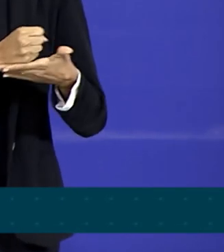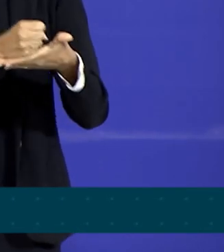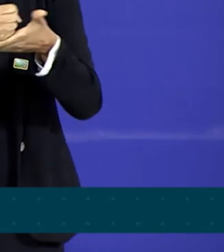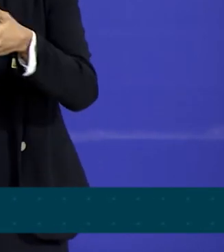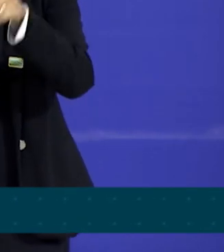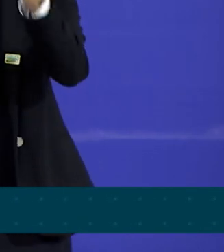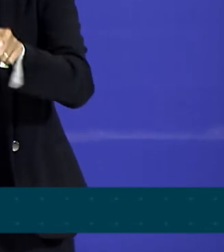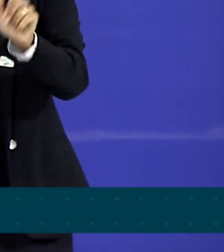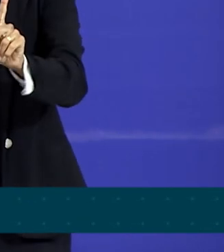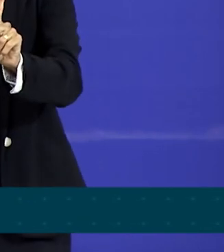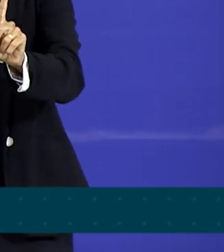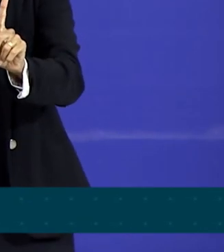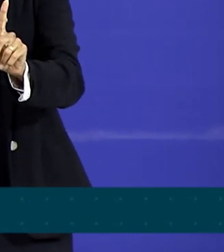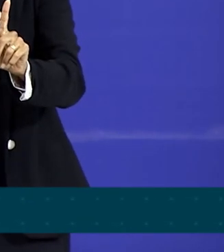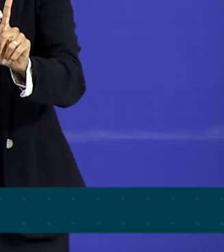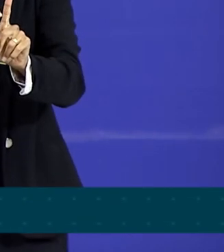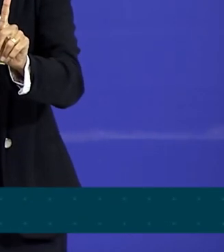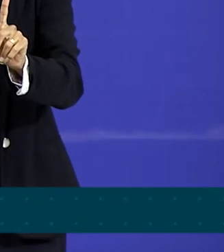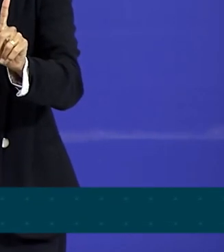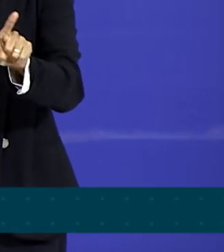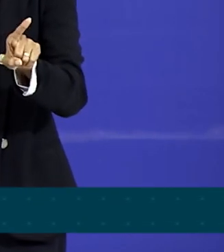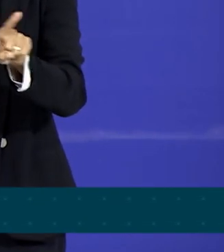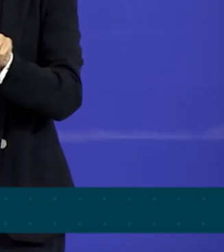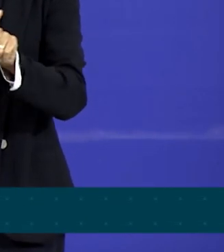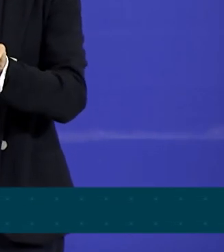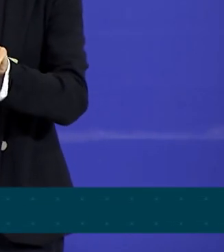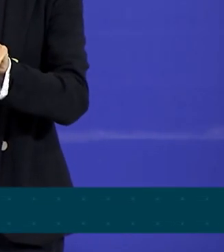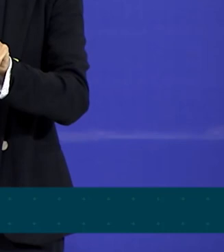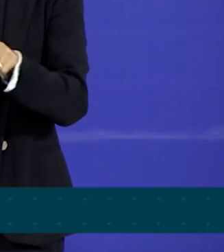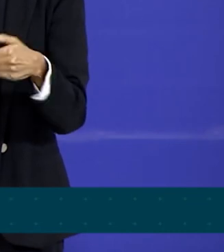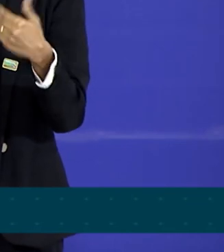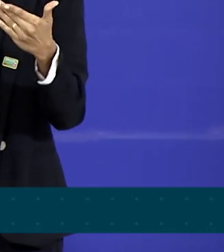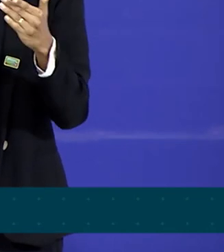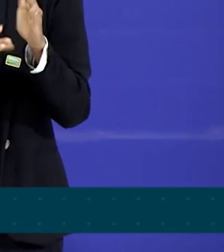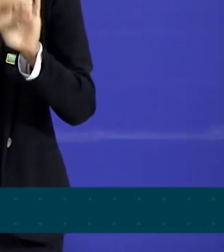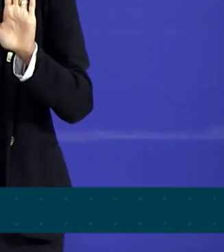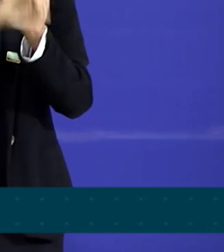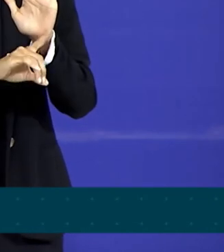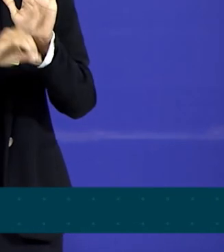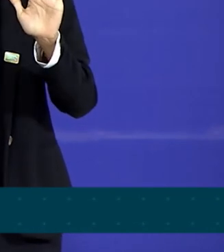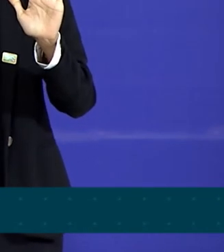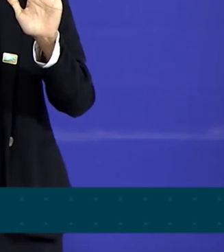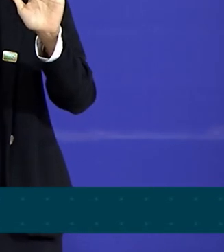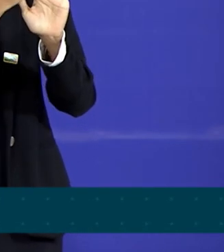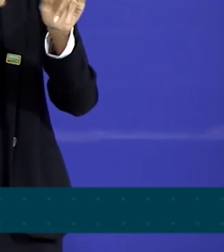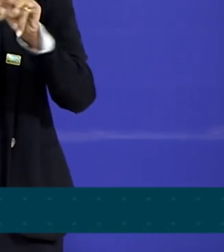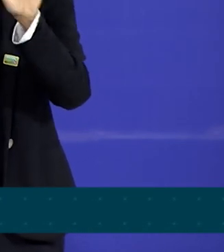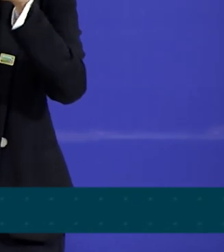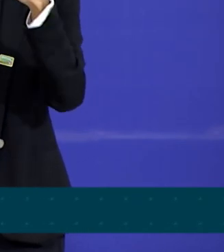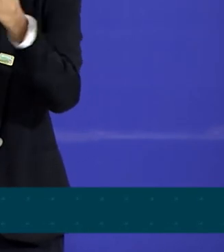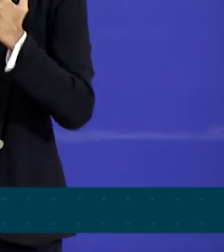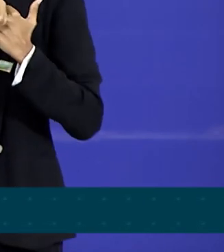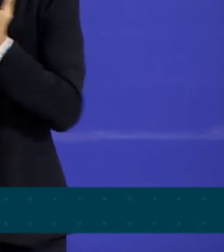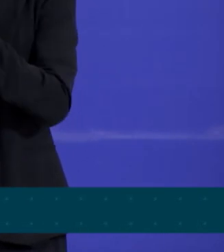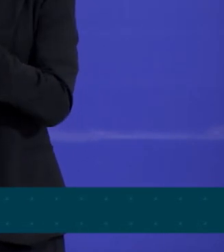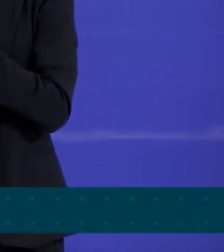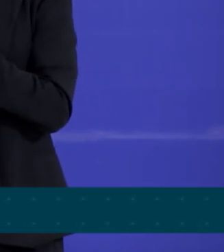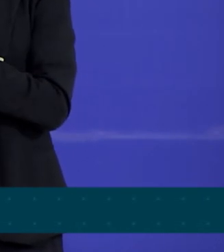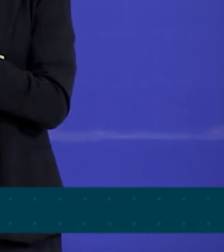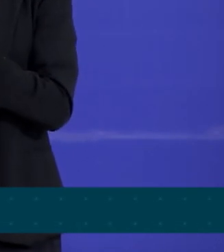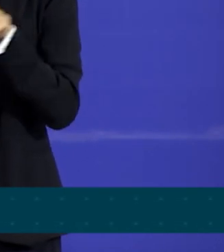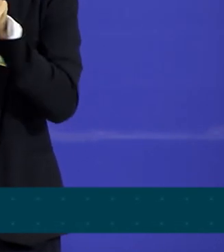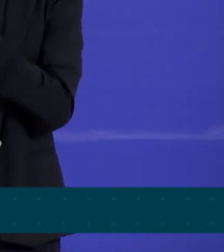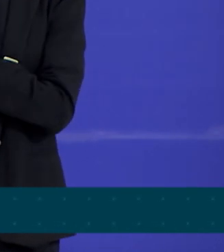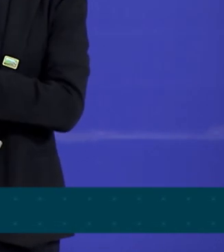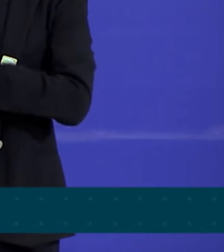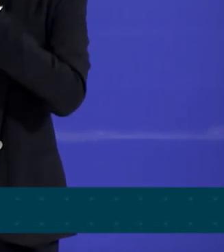mais vulneráveis, possibilitando que seus direitos sejam respeitados, que suas famílias sejam fortalecidas e que seus